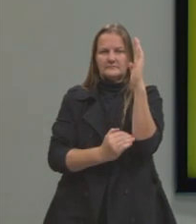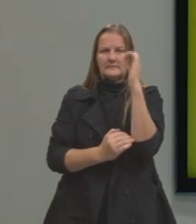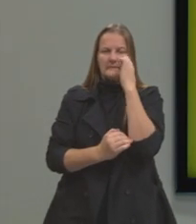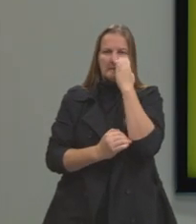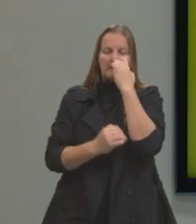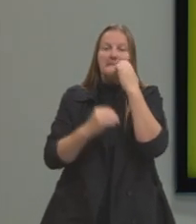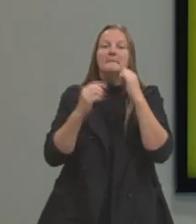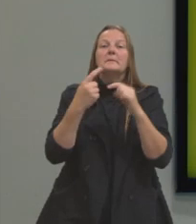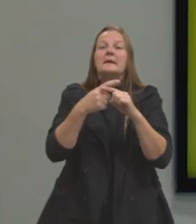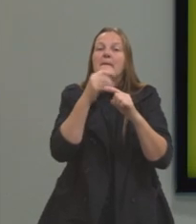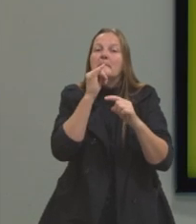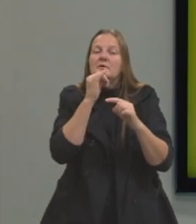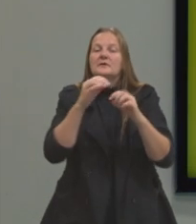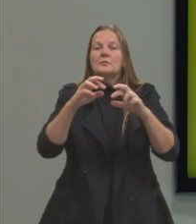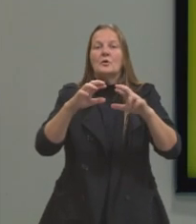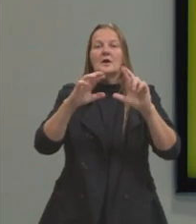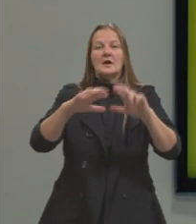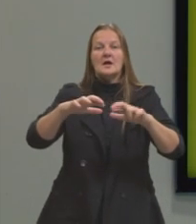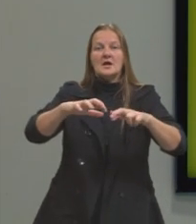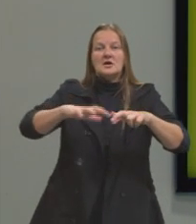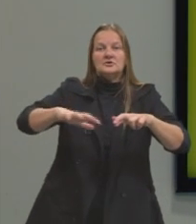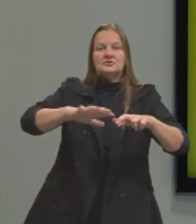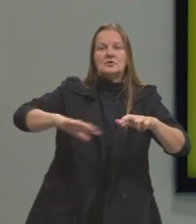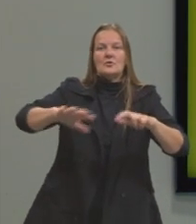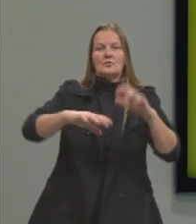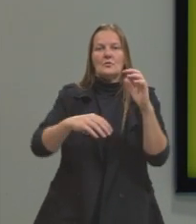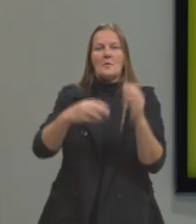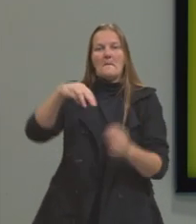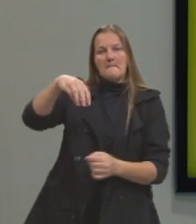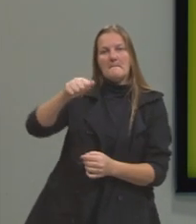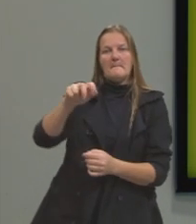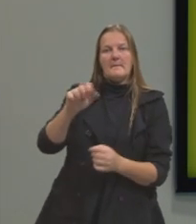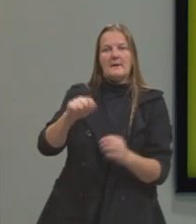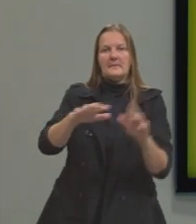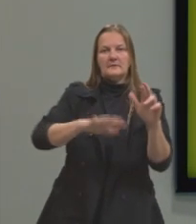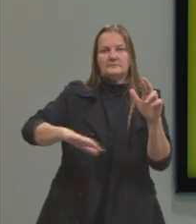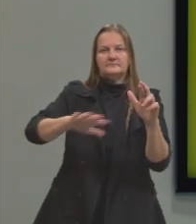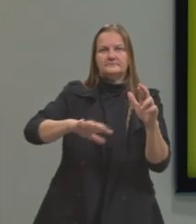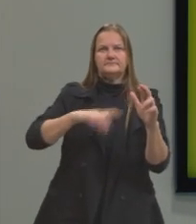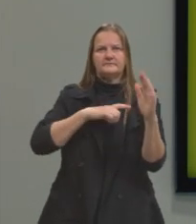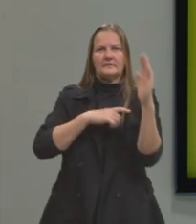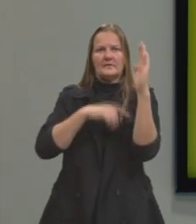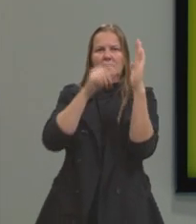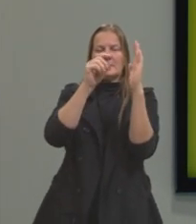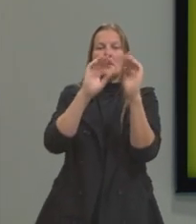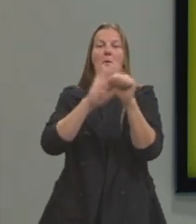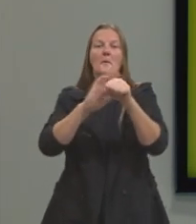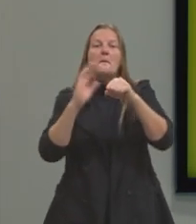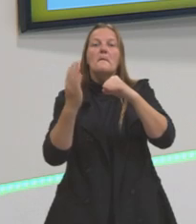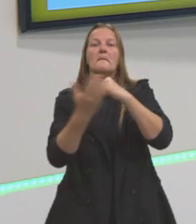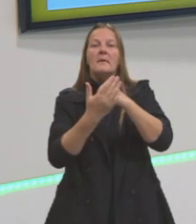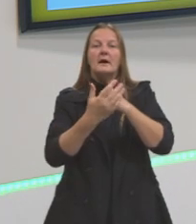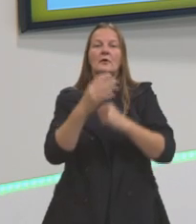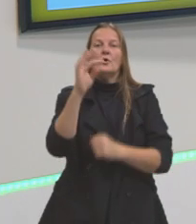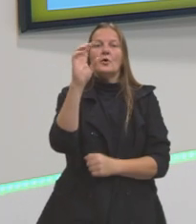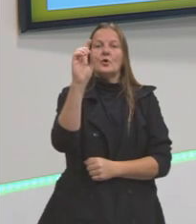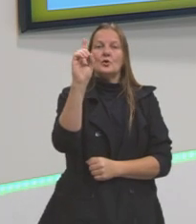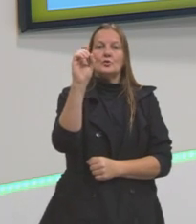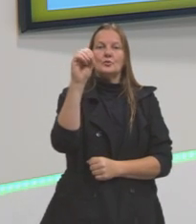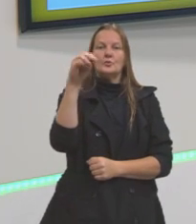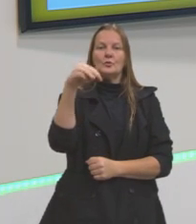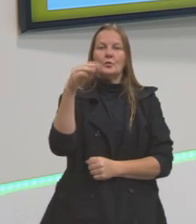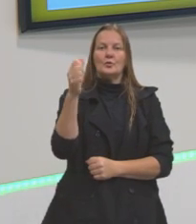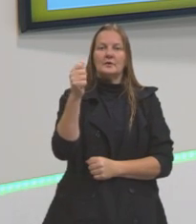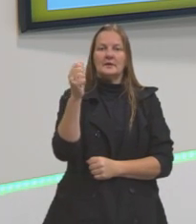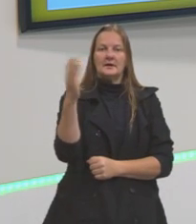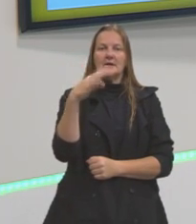essa região aqui do mapa, nós temos aqui, aparentemente, seria o bairro, então, Dona Teodora, estaria, então,